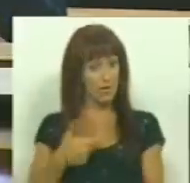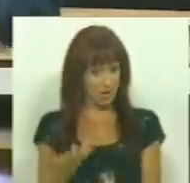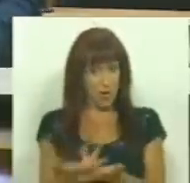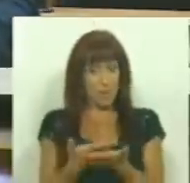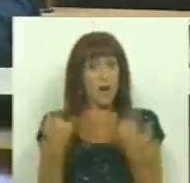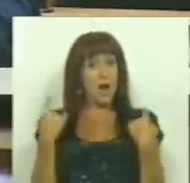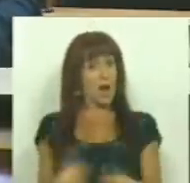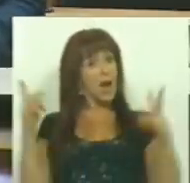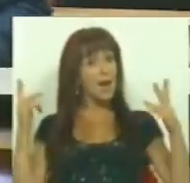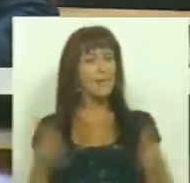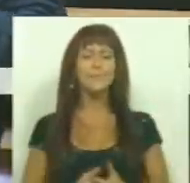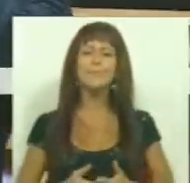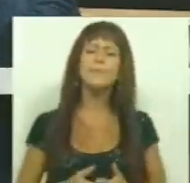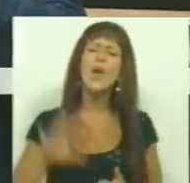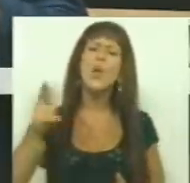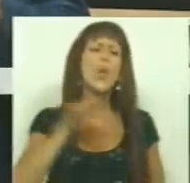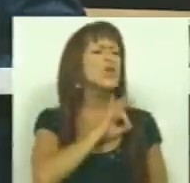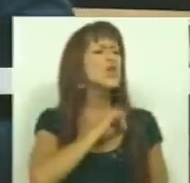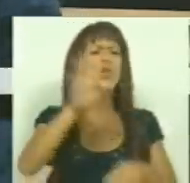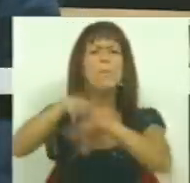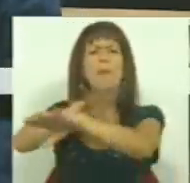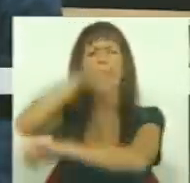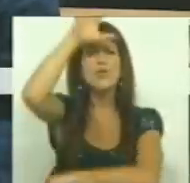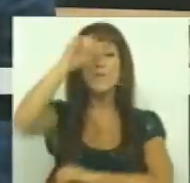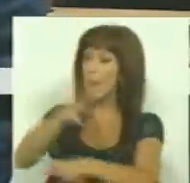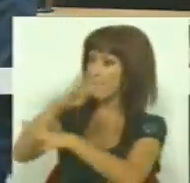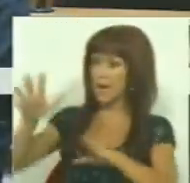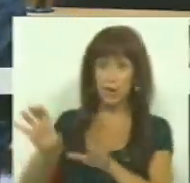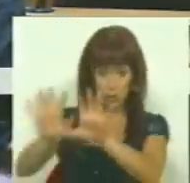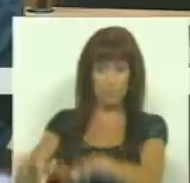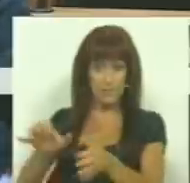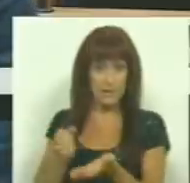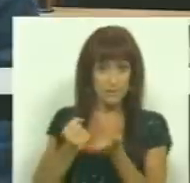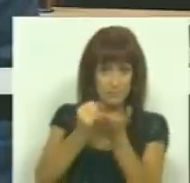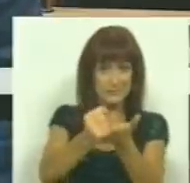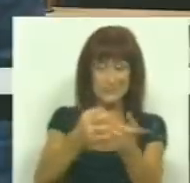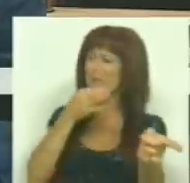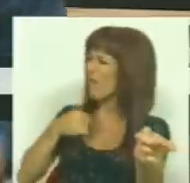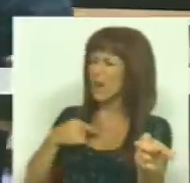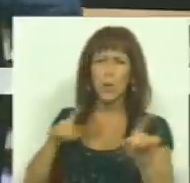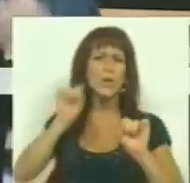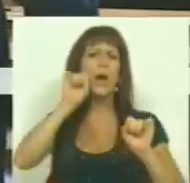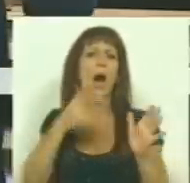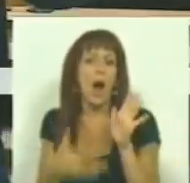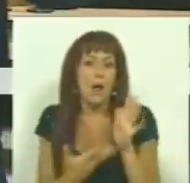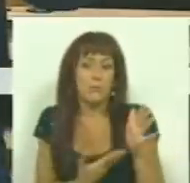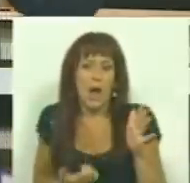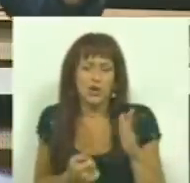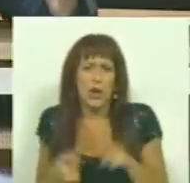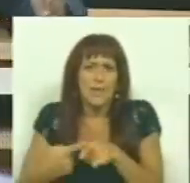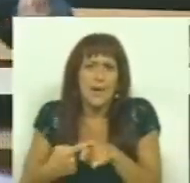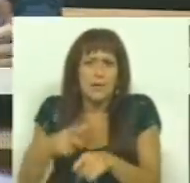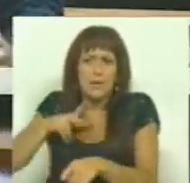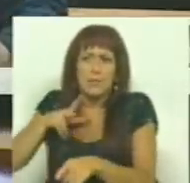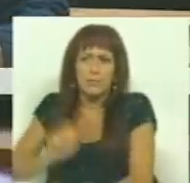economia se encontram. E quando os senhores membros do Governo e da maioria parlamentar nos falam da salvaguarda do interesse nacional